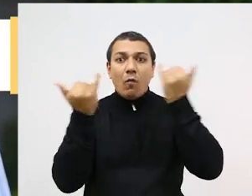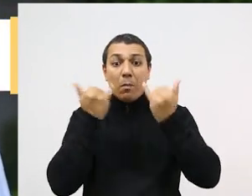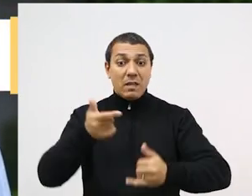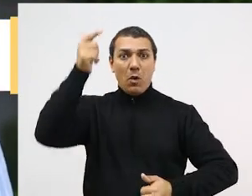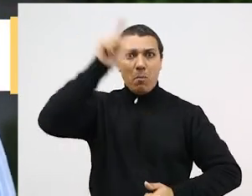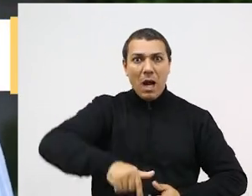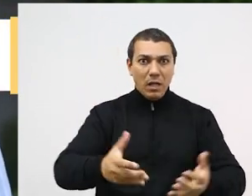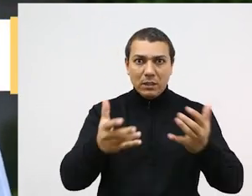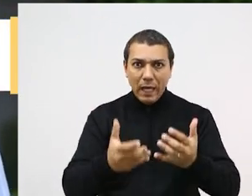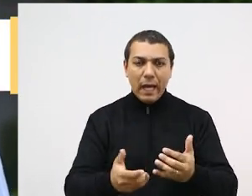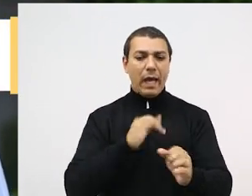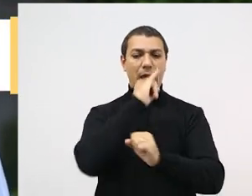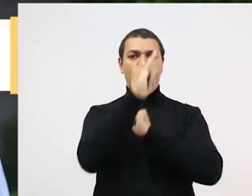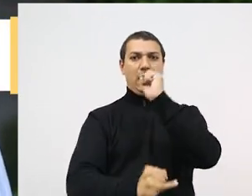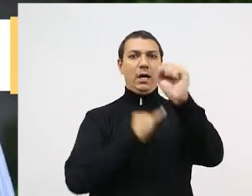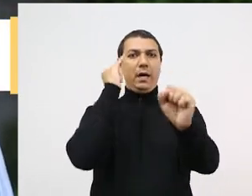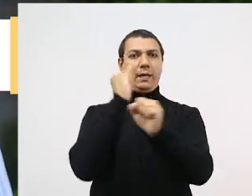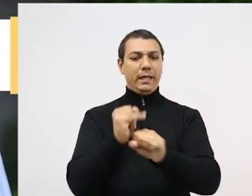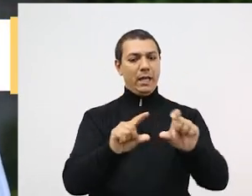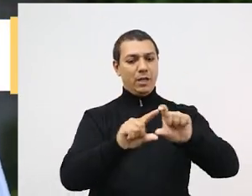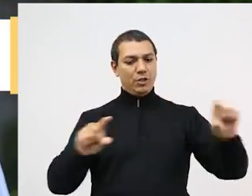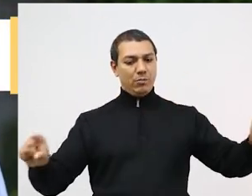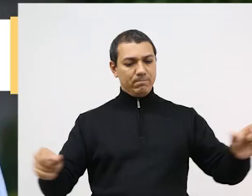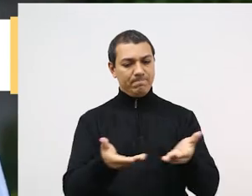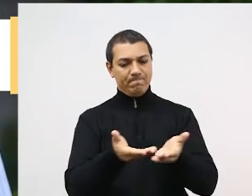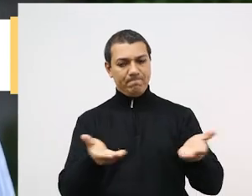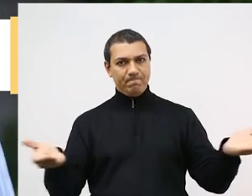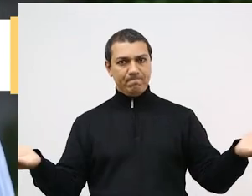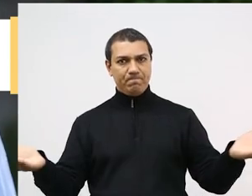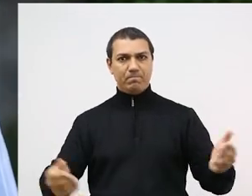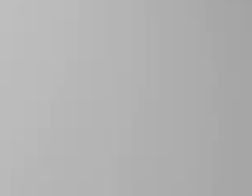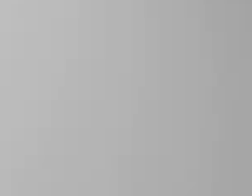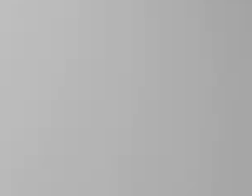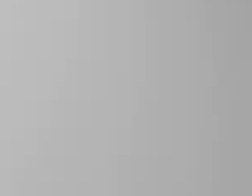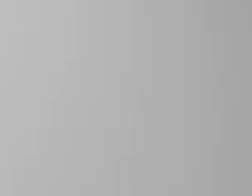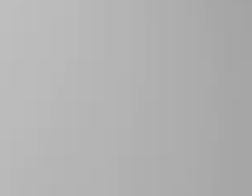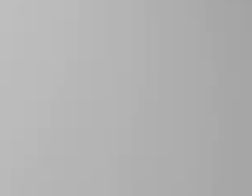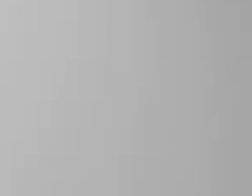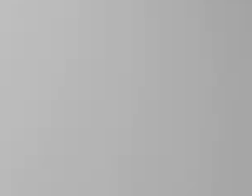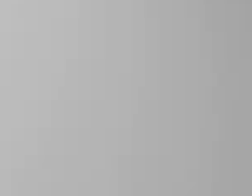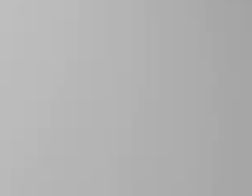é só acessar distanciamentocontrolado.rs.gov.br